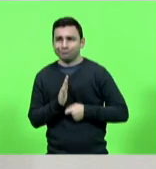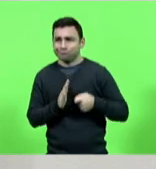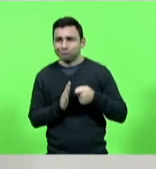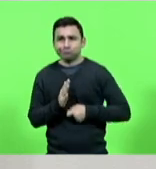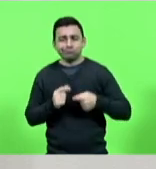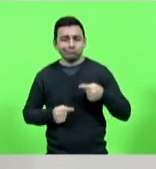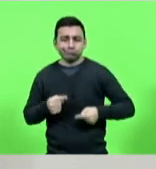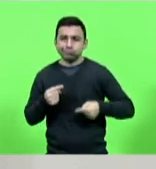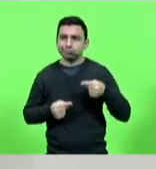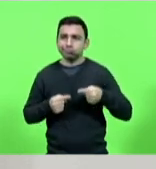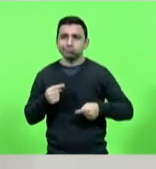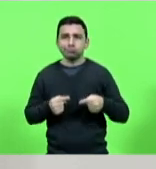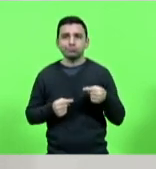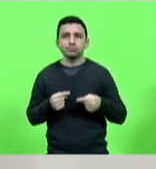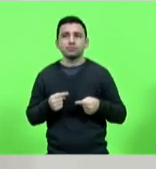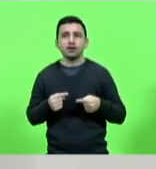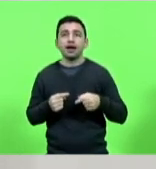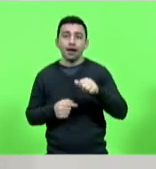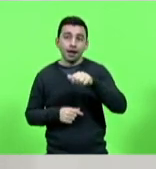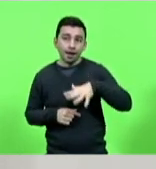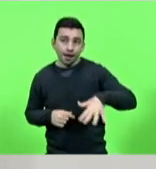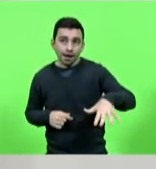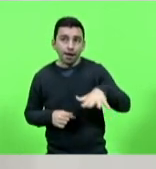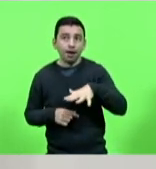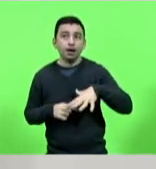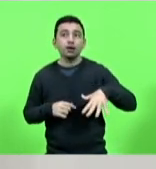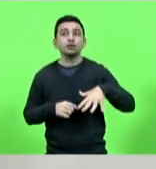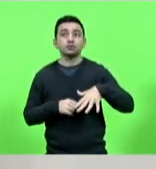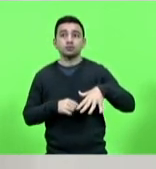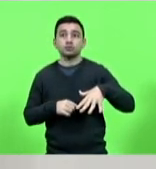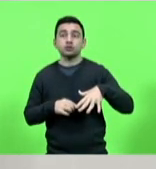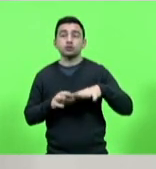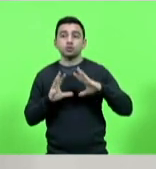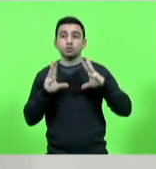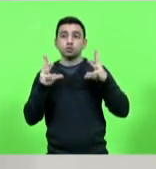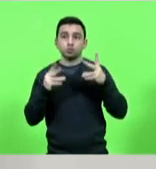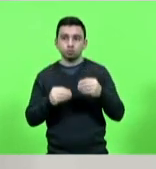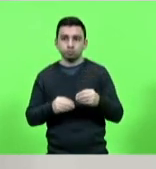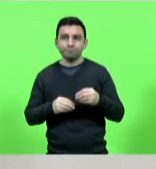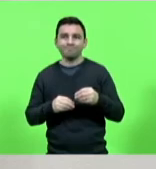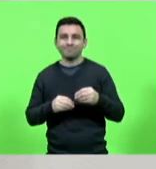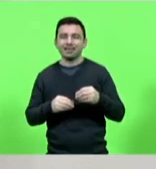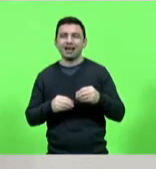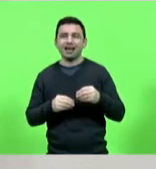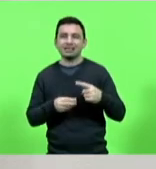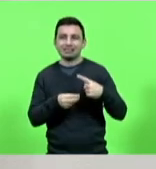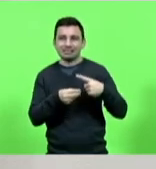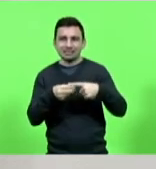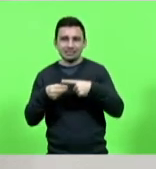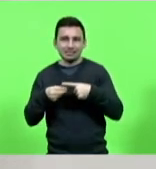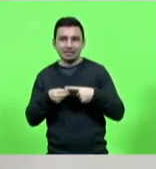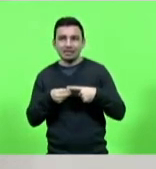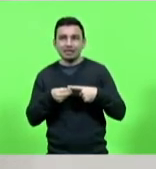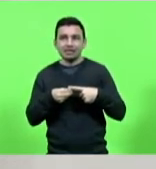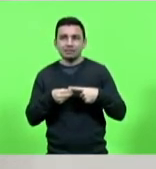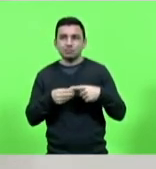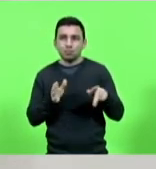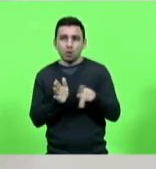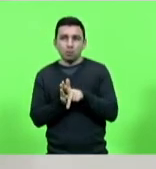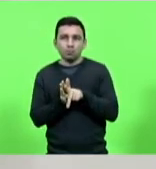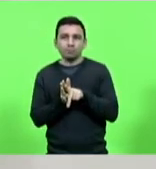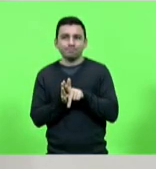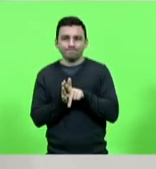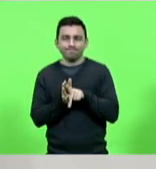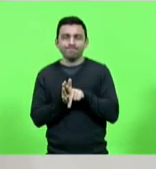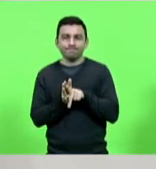que estamos nas áreas urbanas, também com outro conflito que é interminável, que não